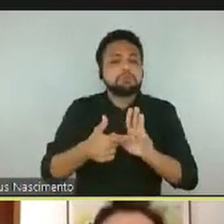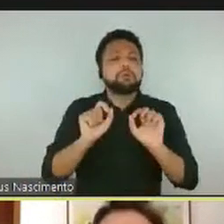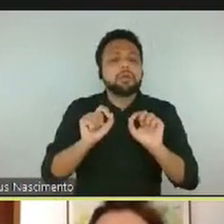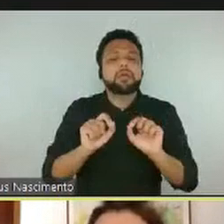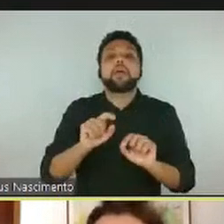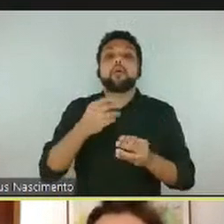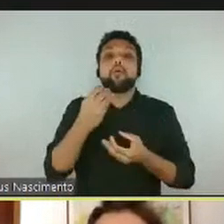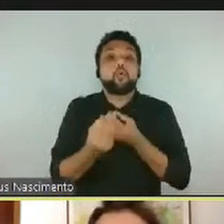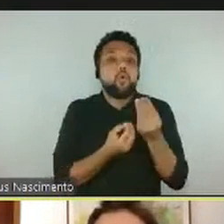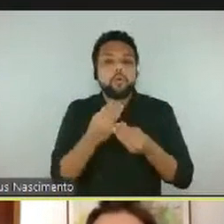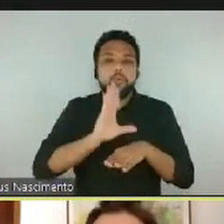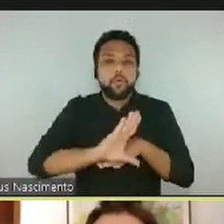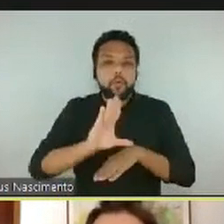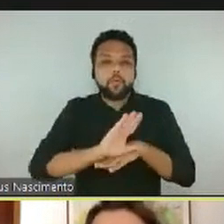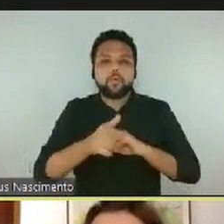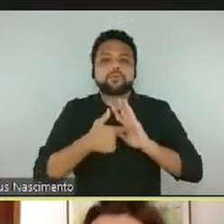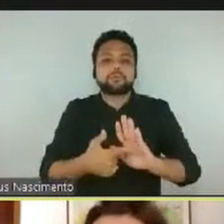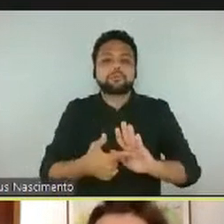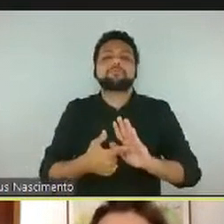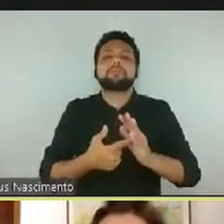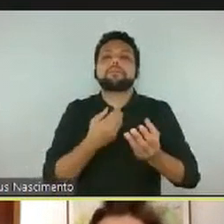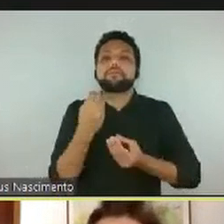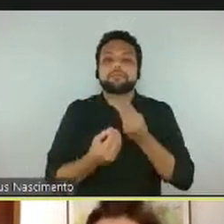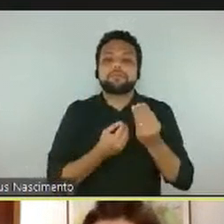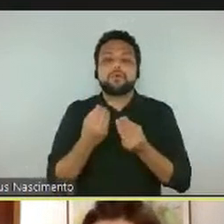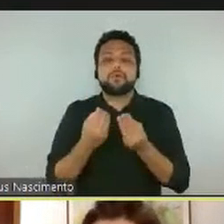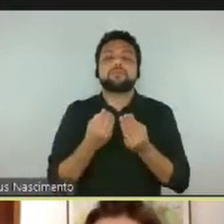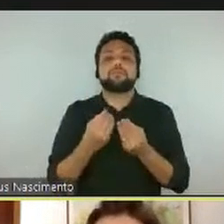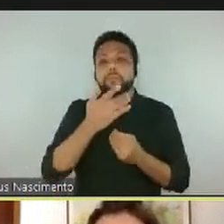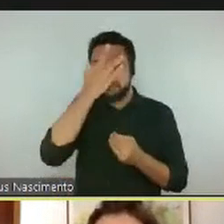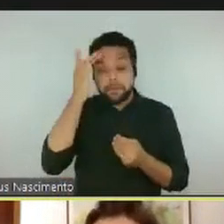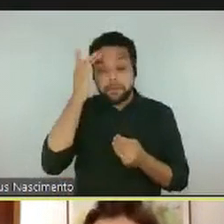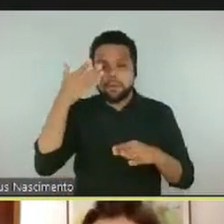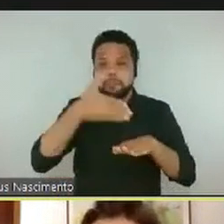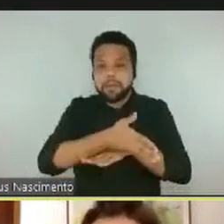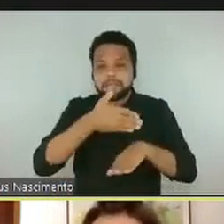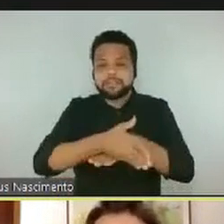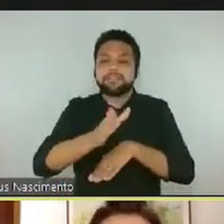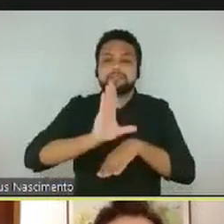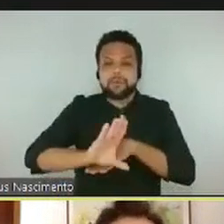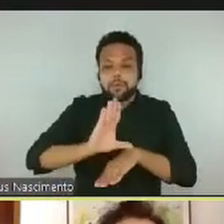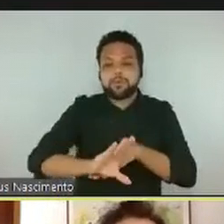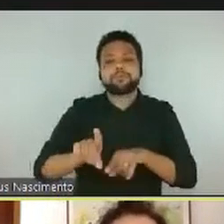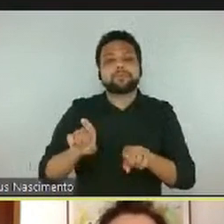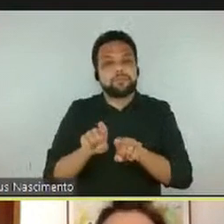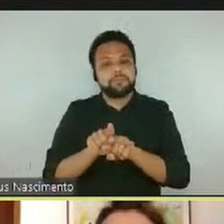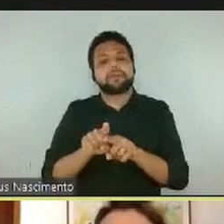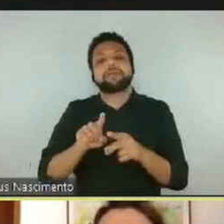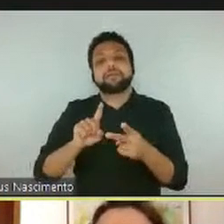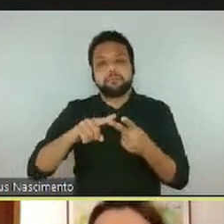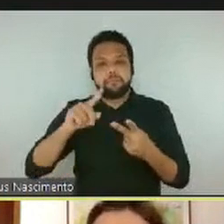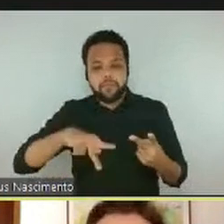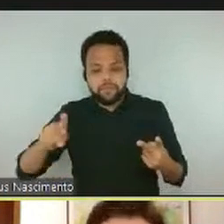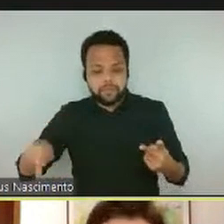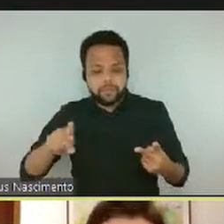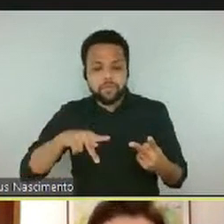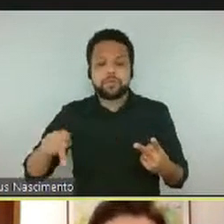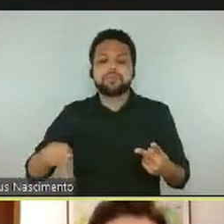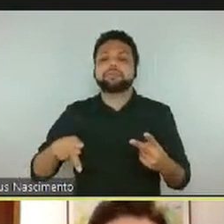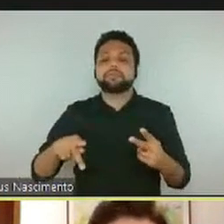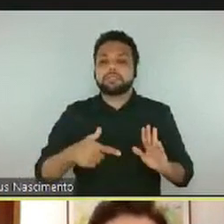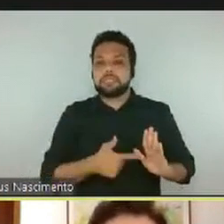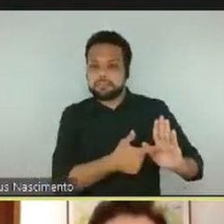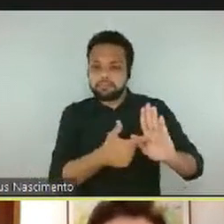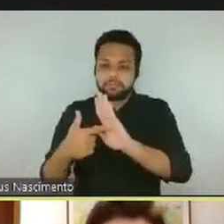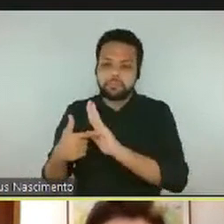destacando a imersão dos participantes, dos professores, nas exposições